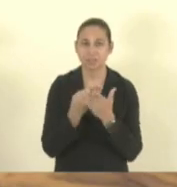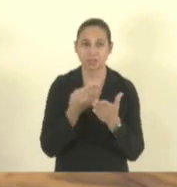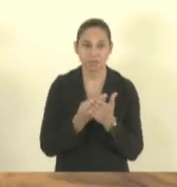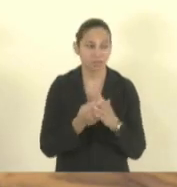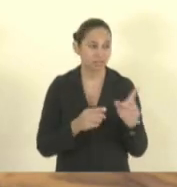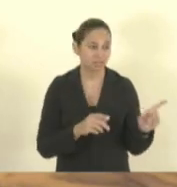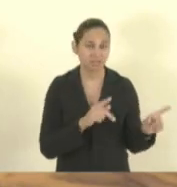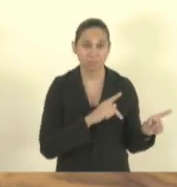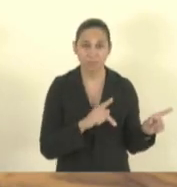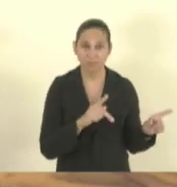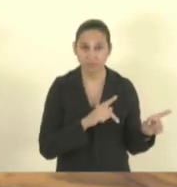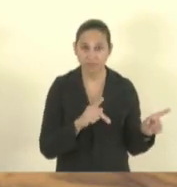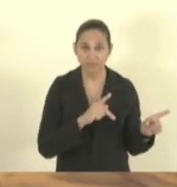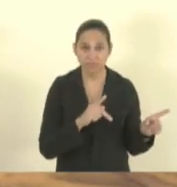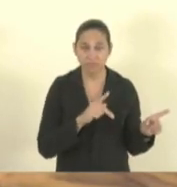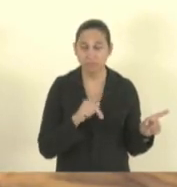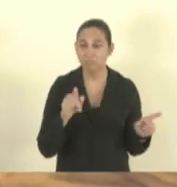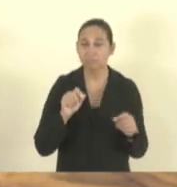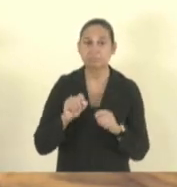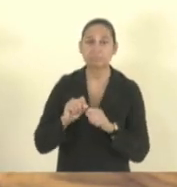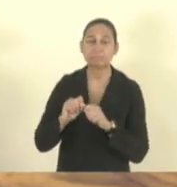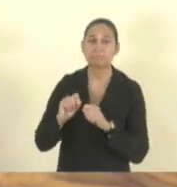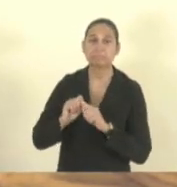municipal colocou em sala de aula?